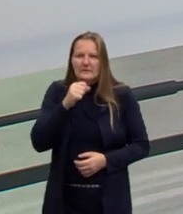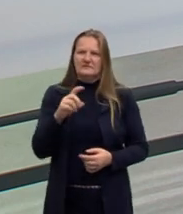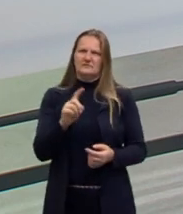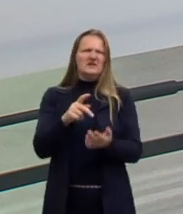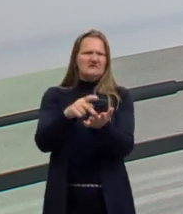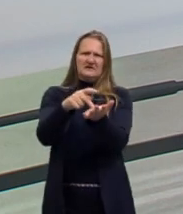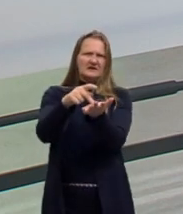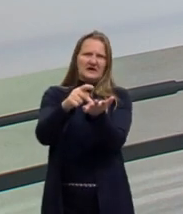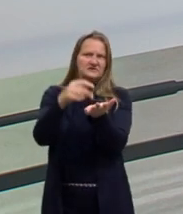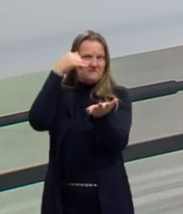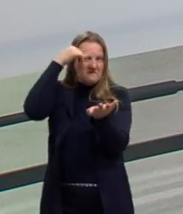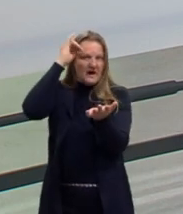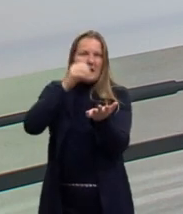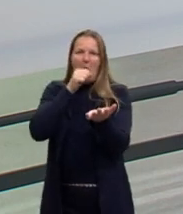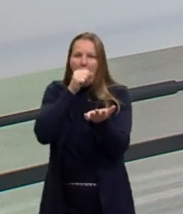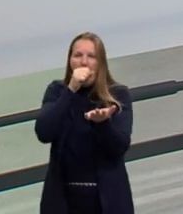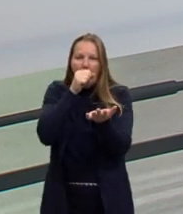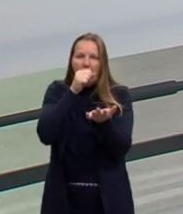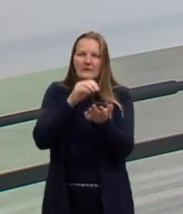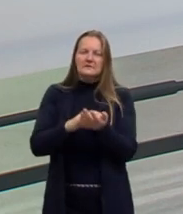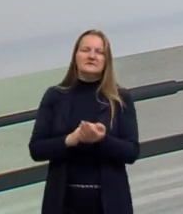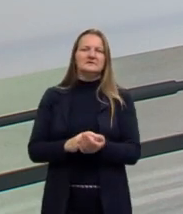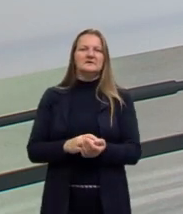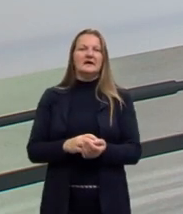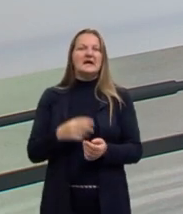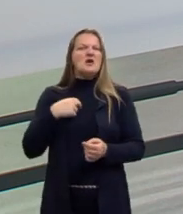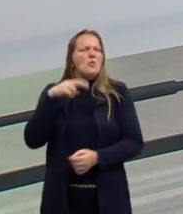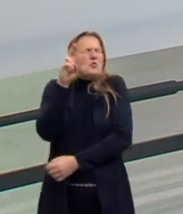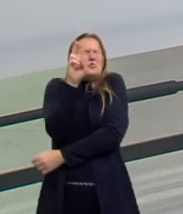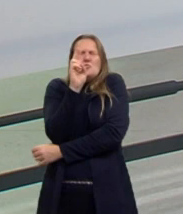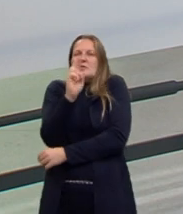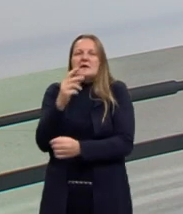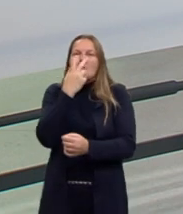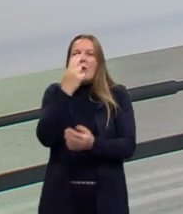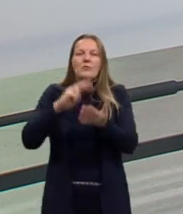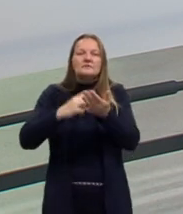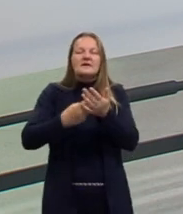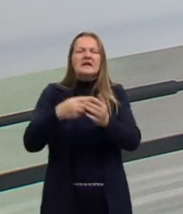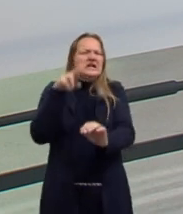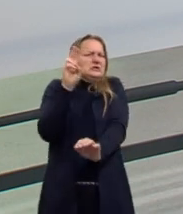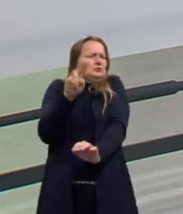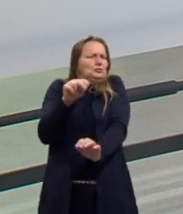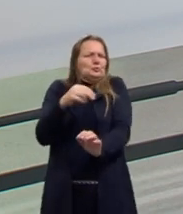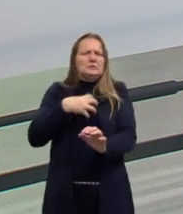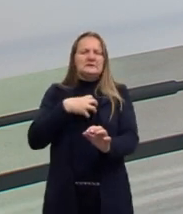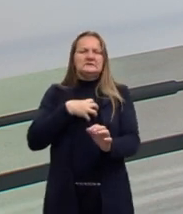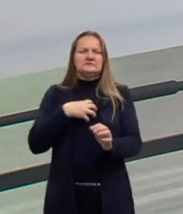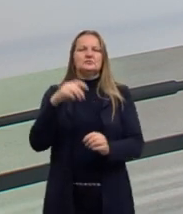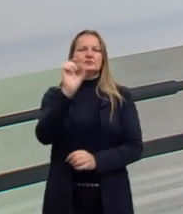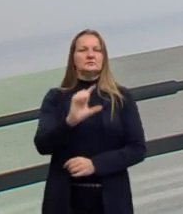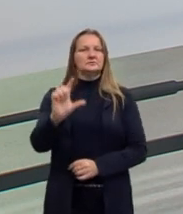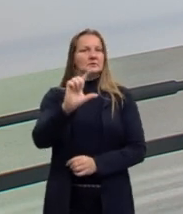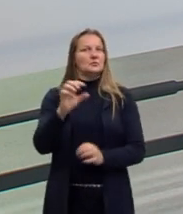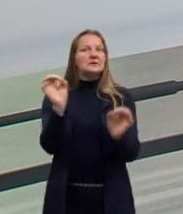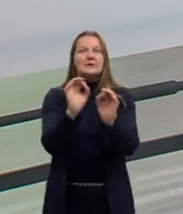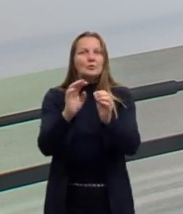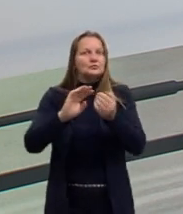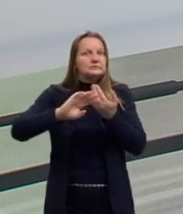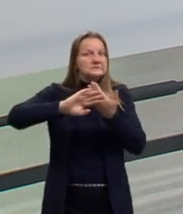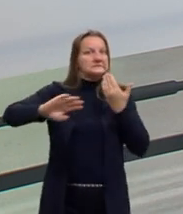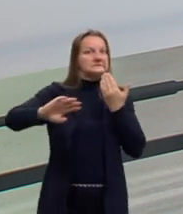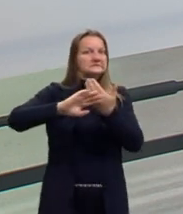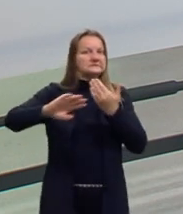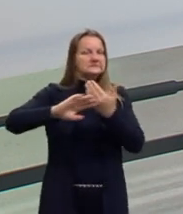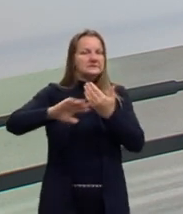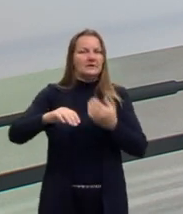dizendo que de fato uma vaca vai tussir. Eu estou tirando aí esse sentido literal da palavra vaca e da